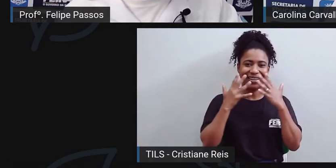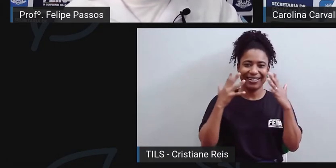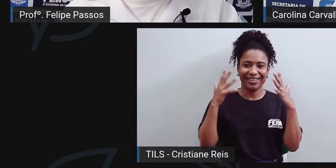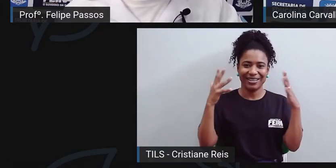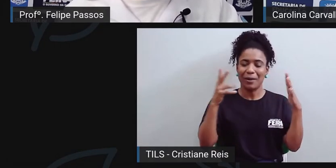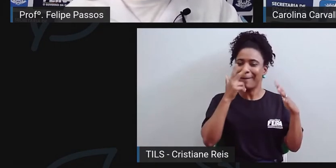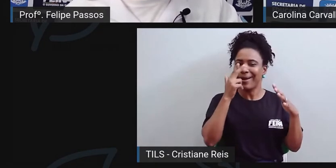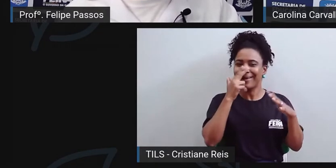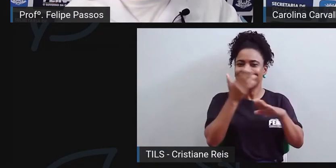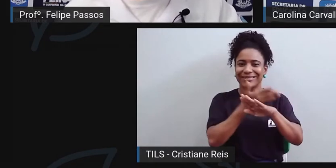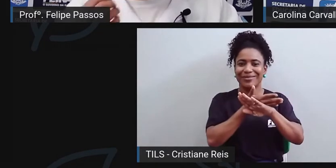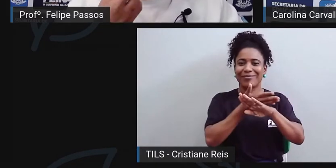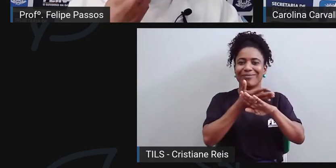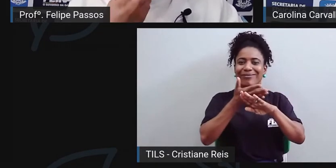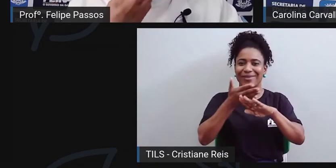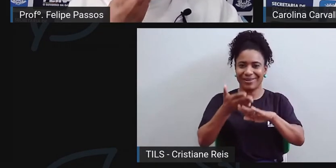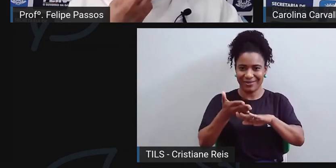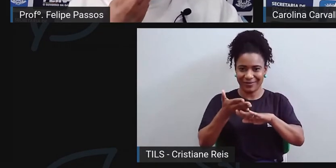branqueando. Mas, na verdade,